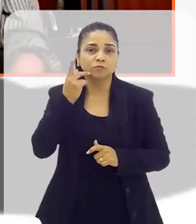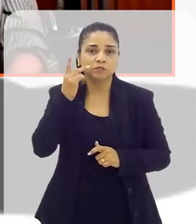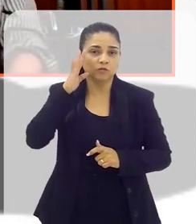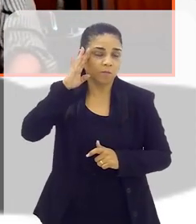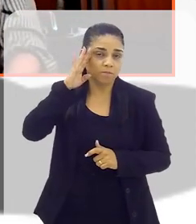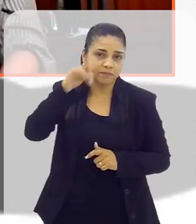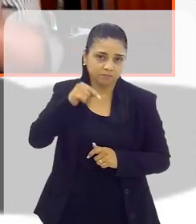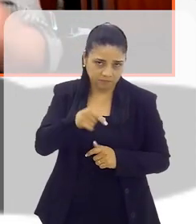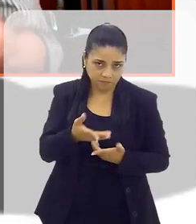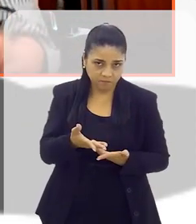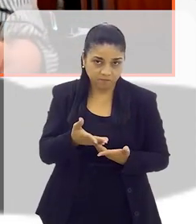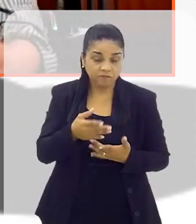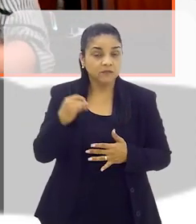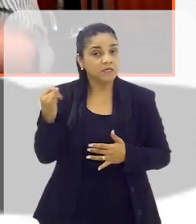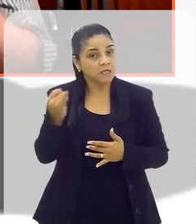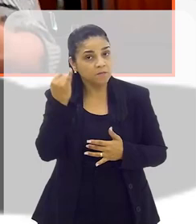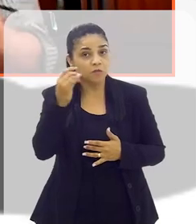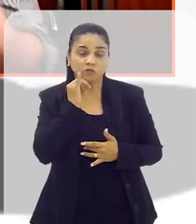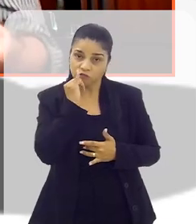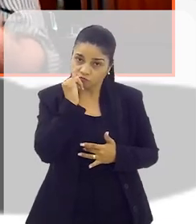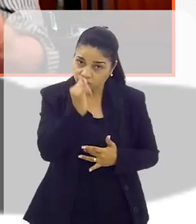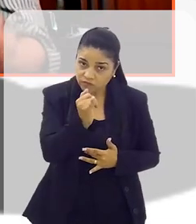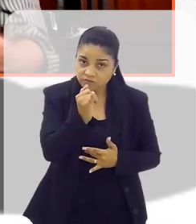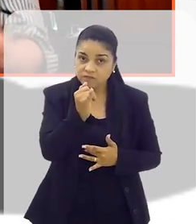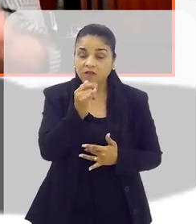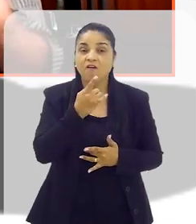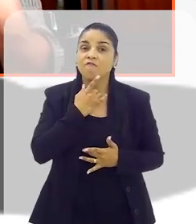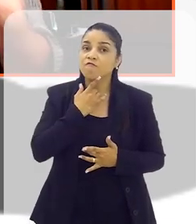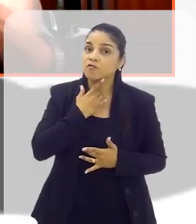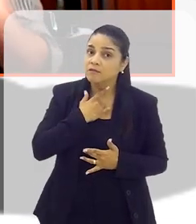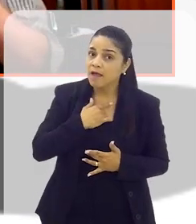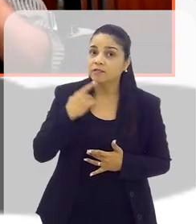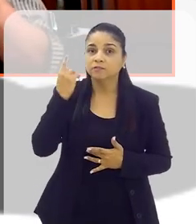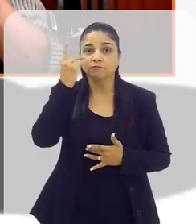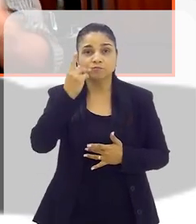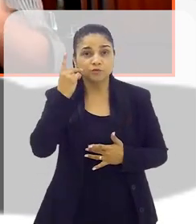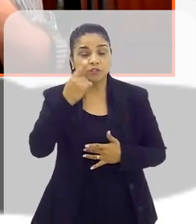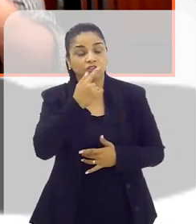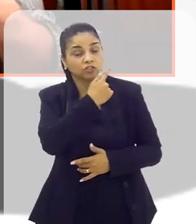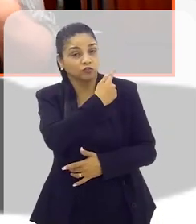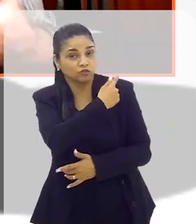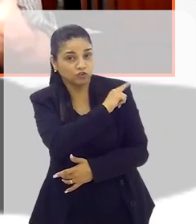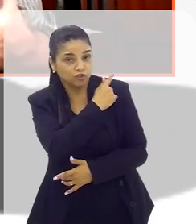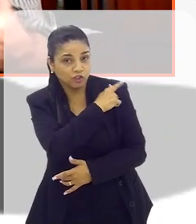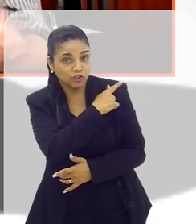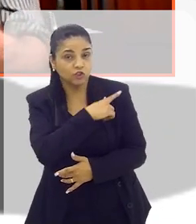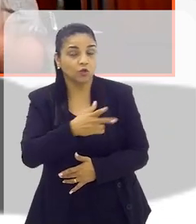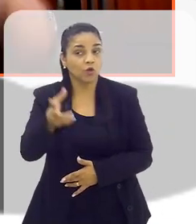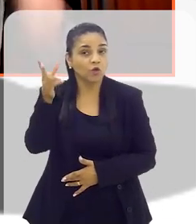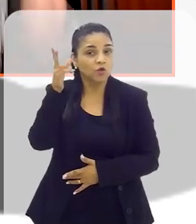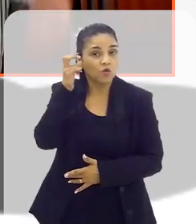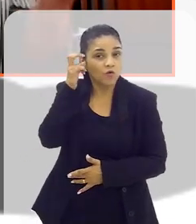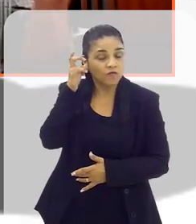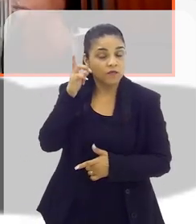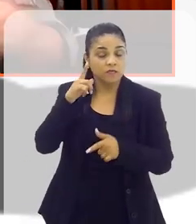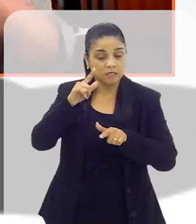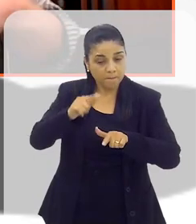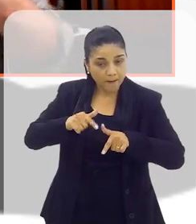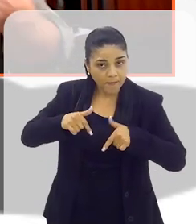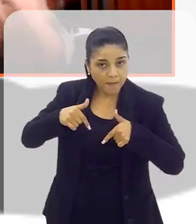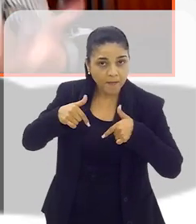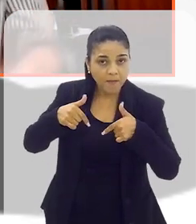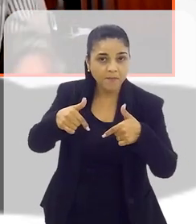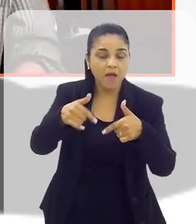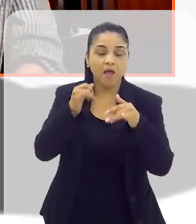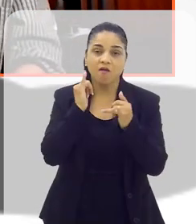vontade política. Eu volto a dizer, uma coisa importante é a vontade política. É a vontade do gestor em ouvir e